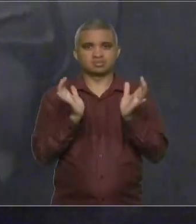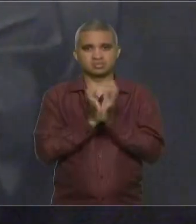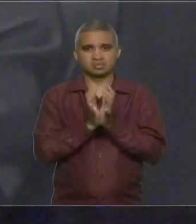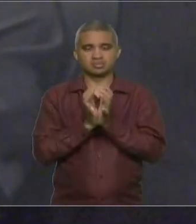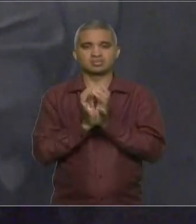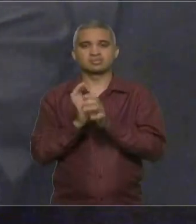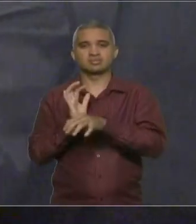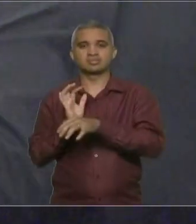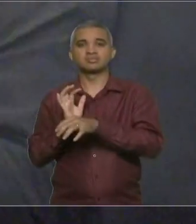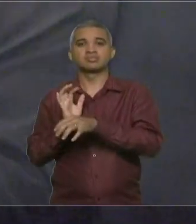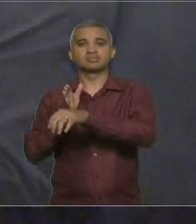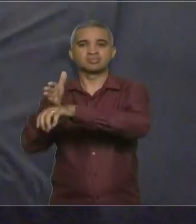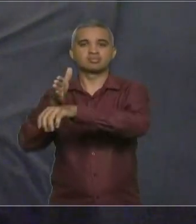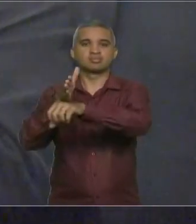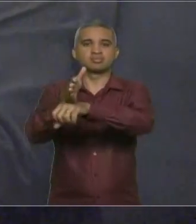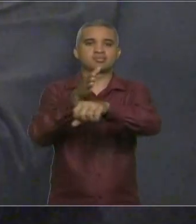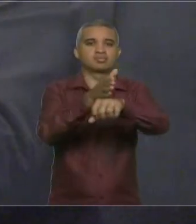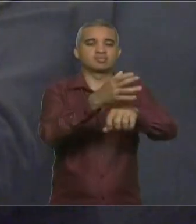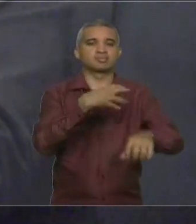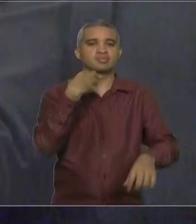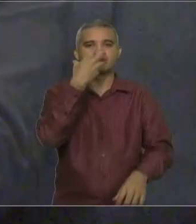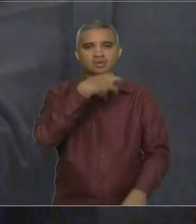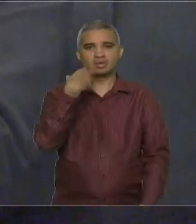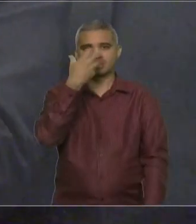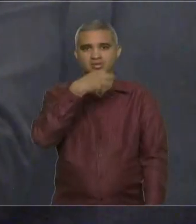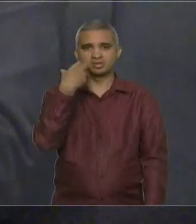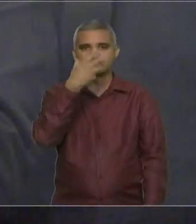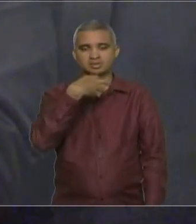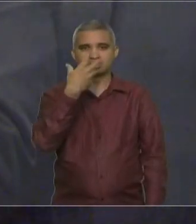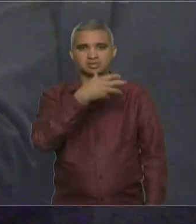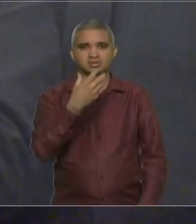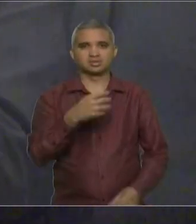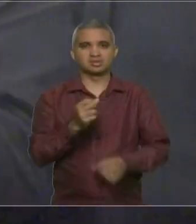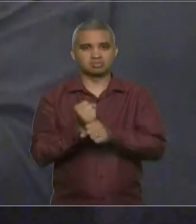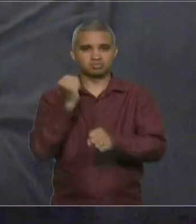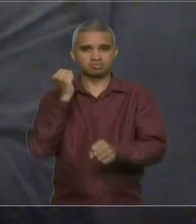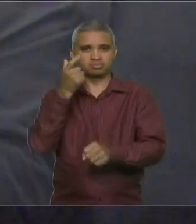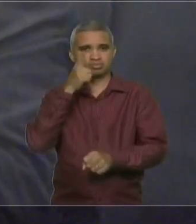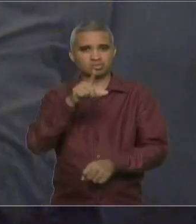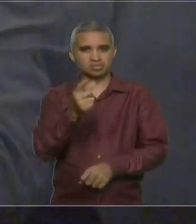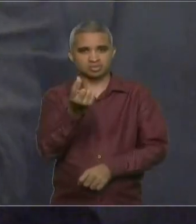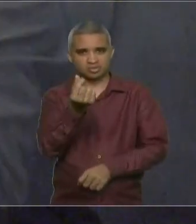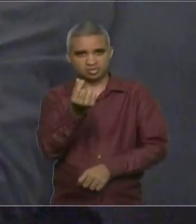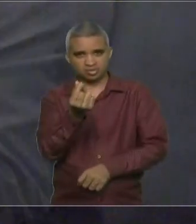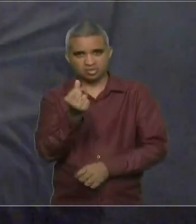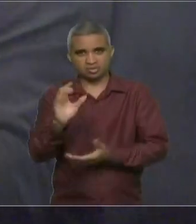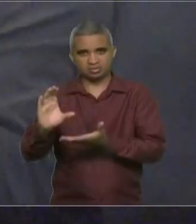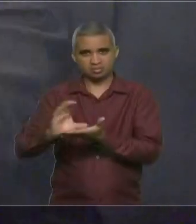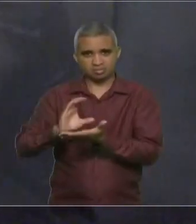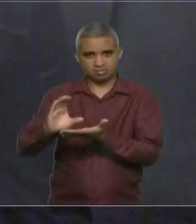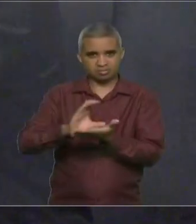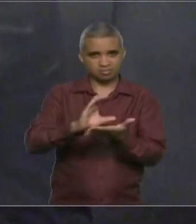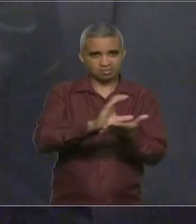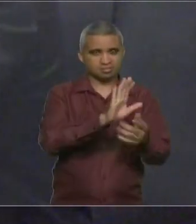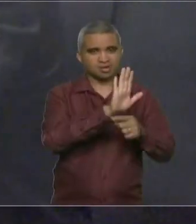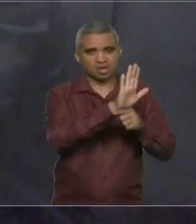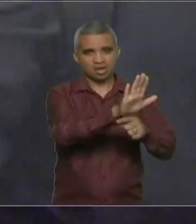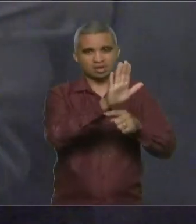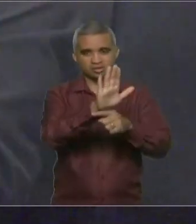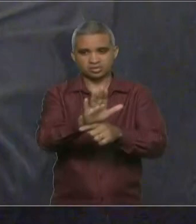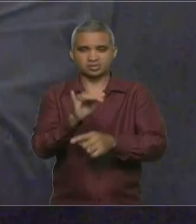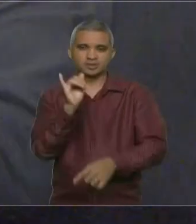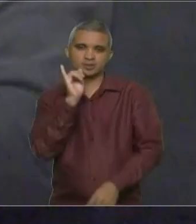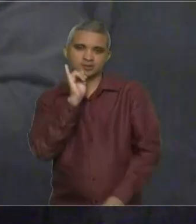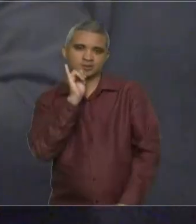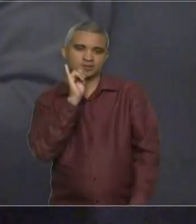possa trazer esses recursos adquiridos por essa banda da Assembleia para levar para a população. Um exemplo, o deputado Zito Roli